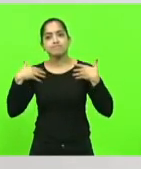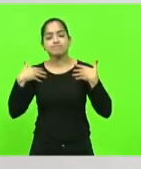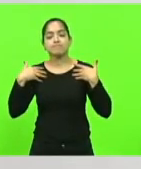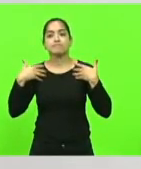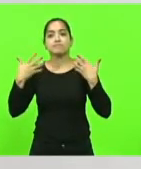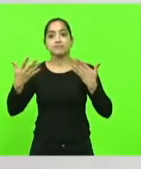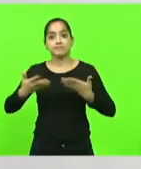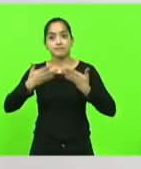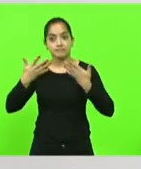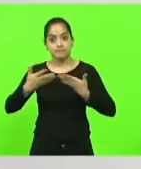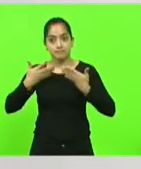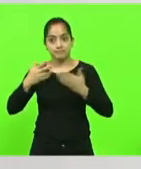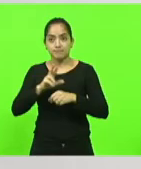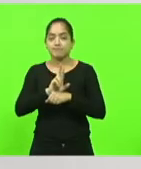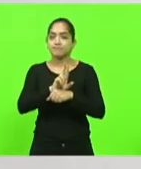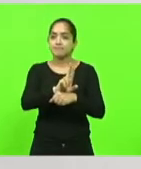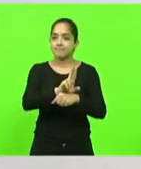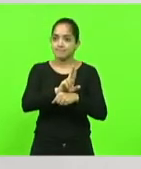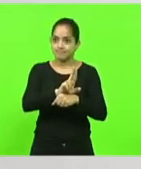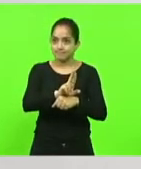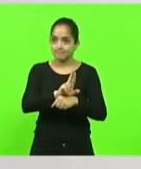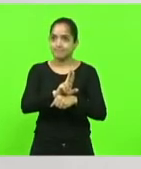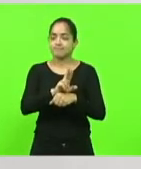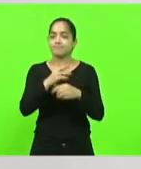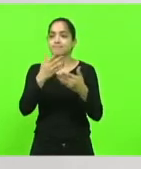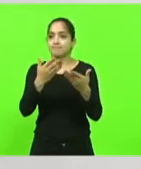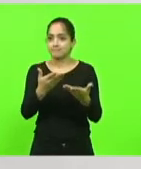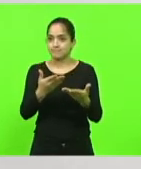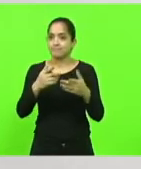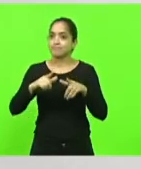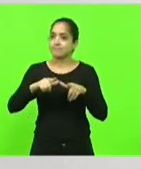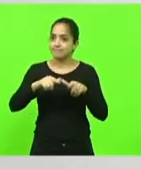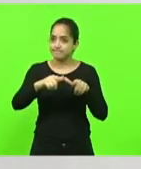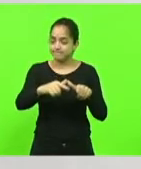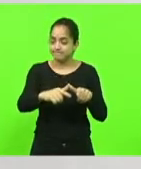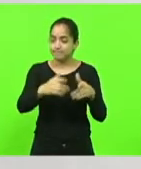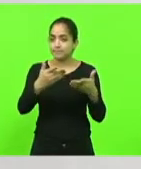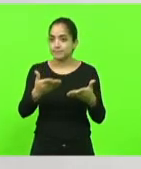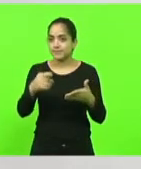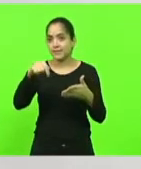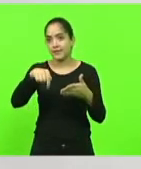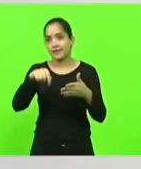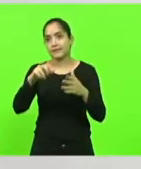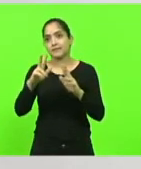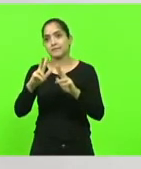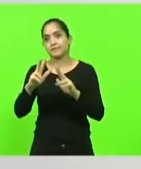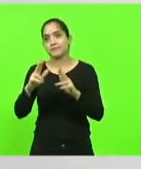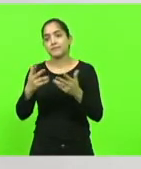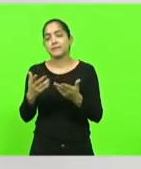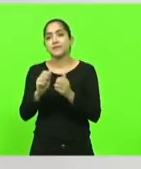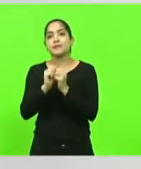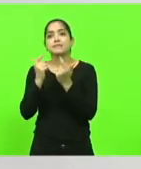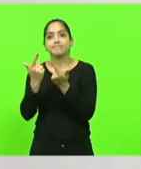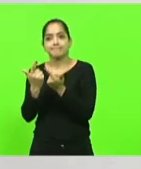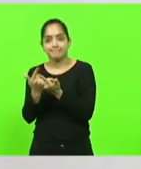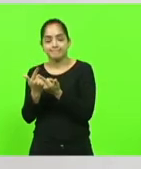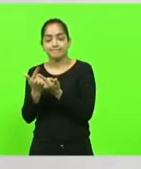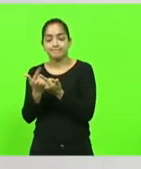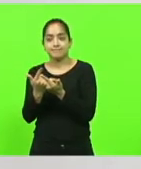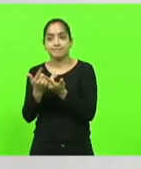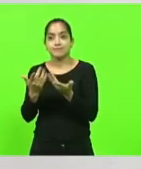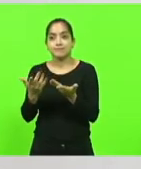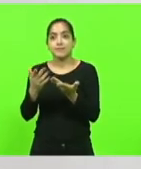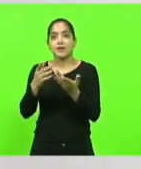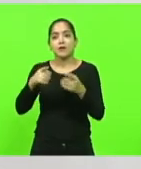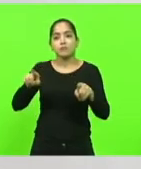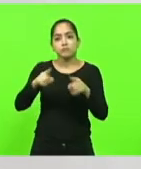de representar a minha atriz centenária, seu Pelsa, Laguna, aqui no parlamento. E aí eu tinha habilidade com a música,